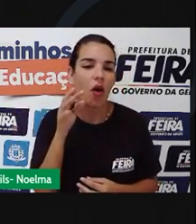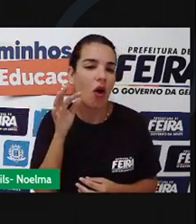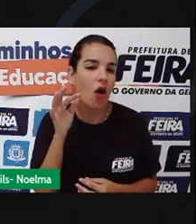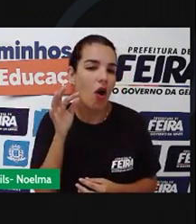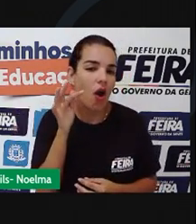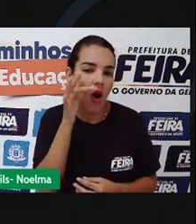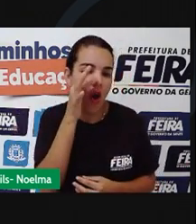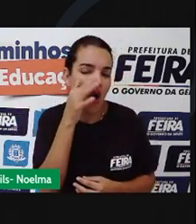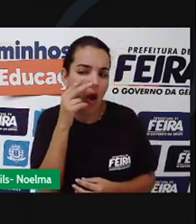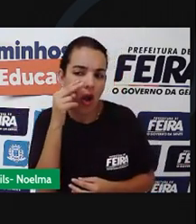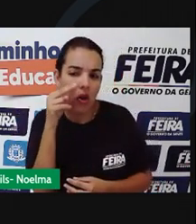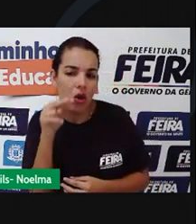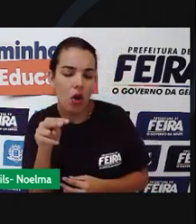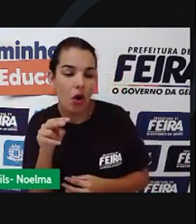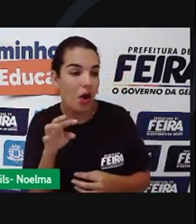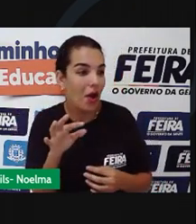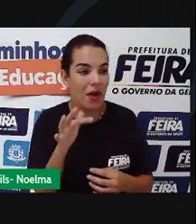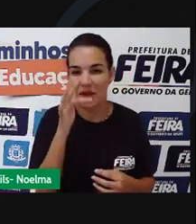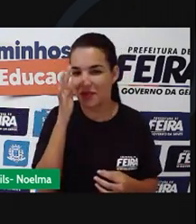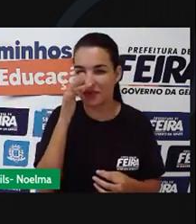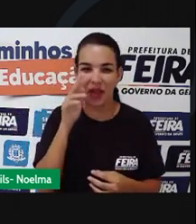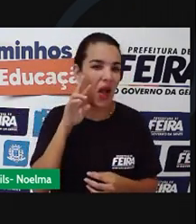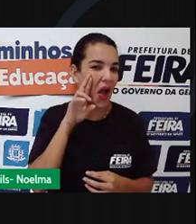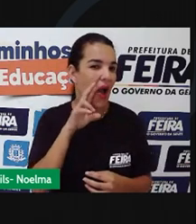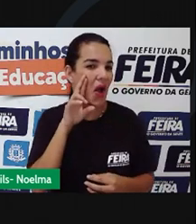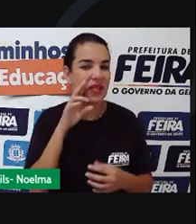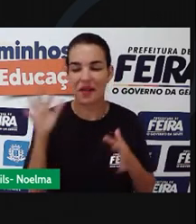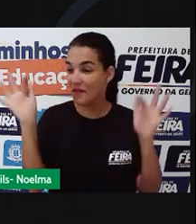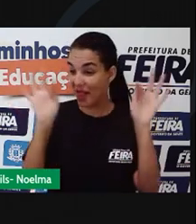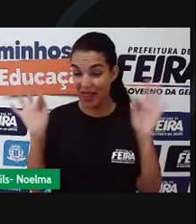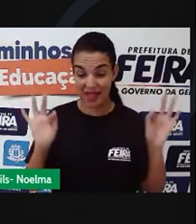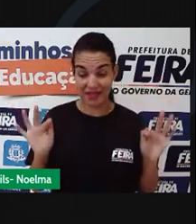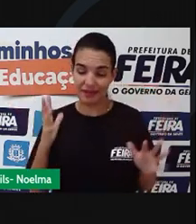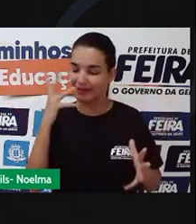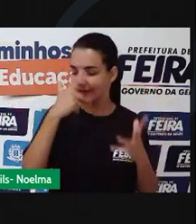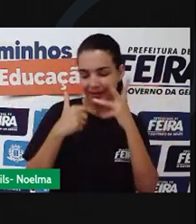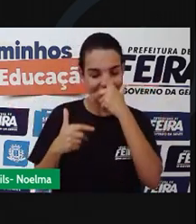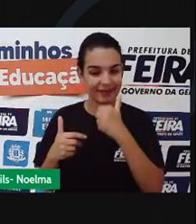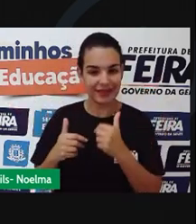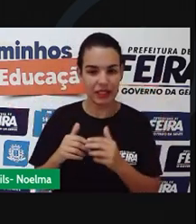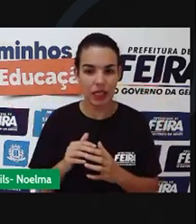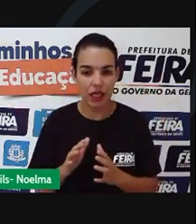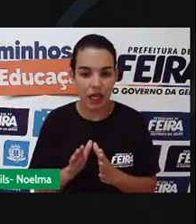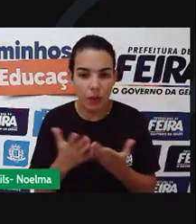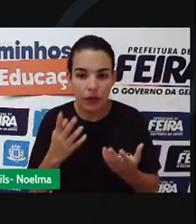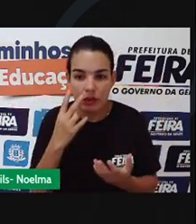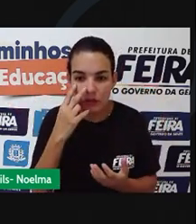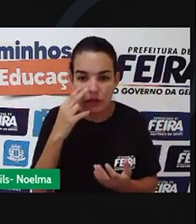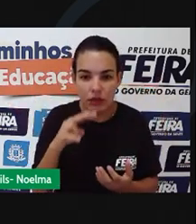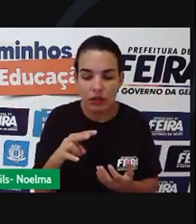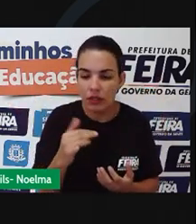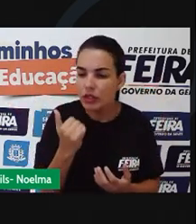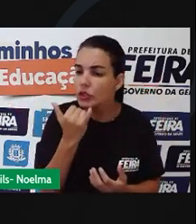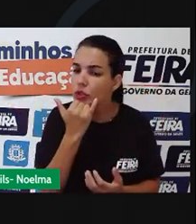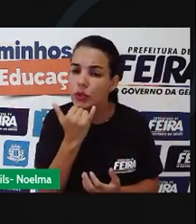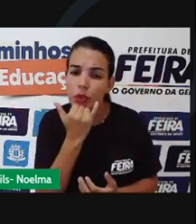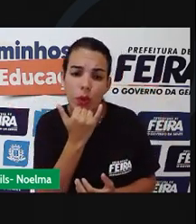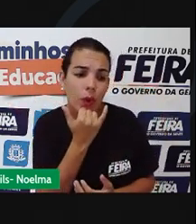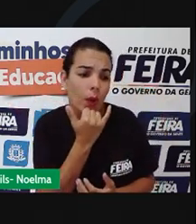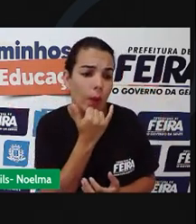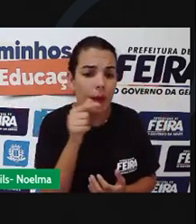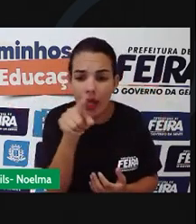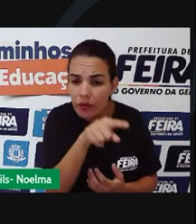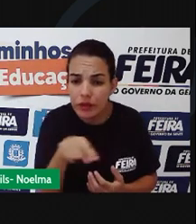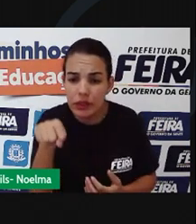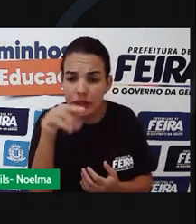olhou, as rosas todas felizes, né? Mostrando sua beleza. quando ele disse, ah, me desculpem, mas